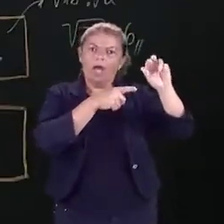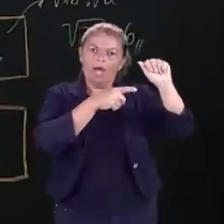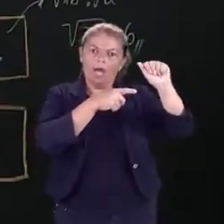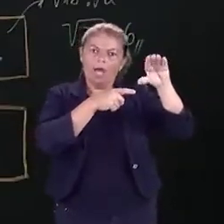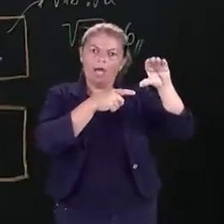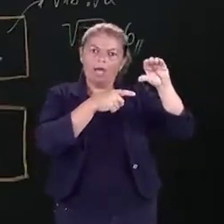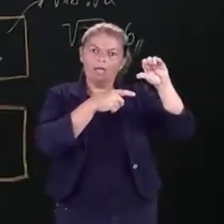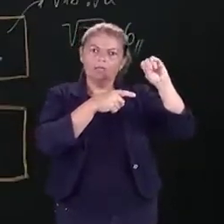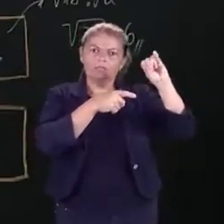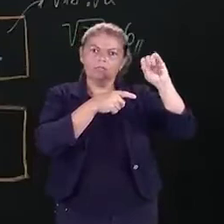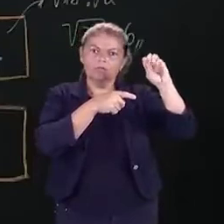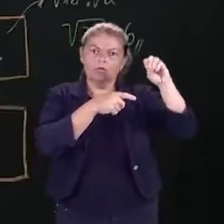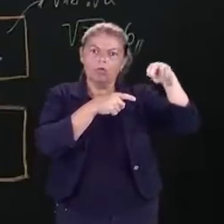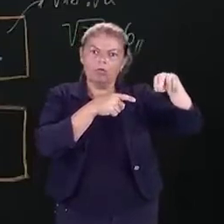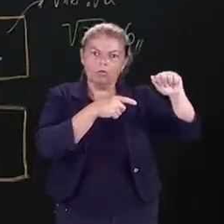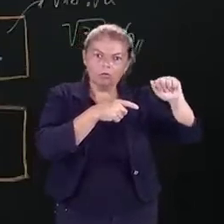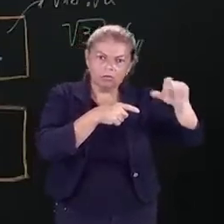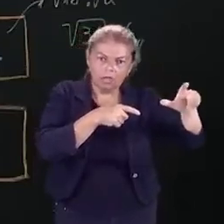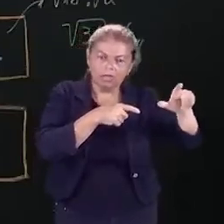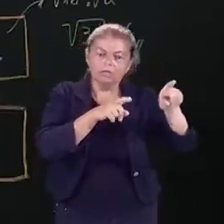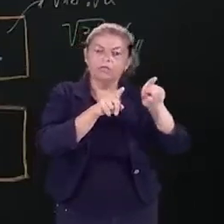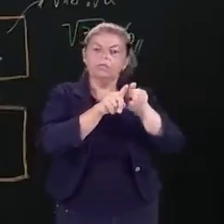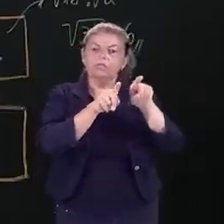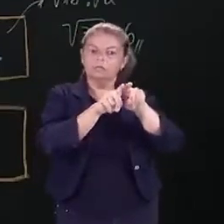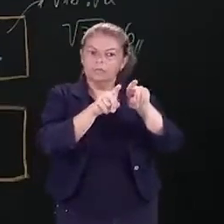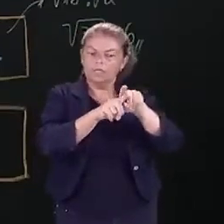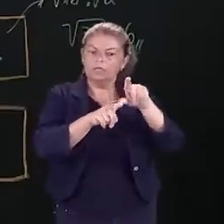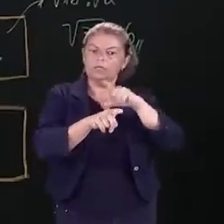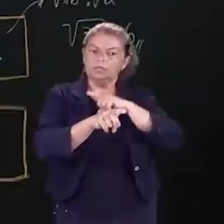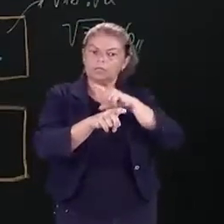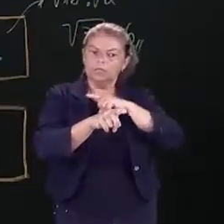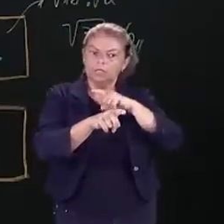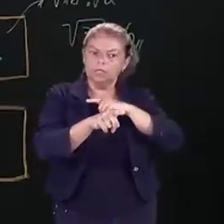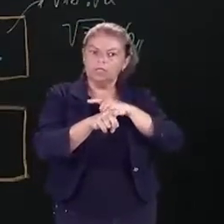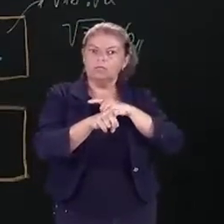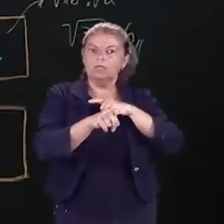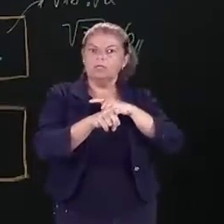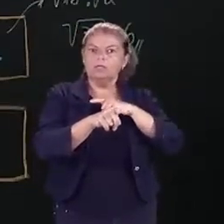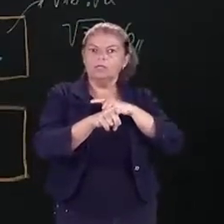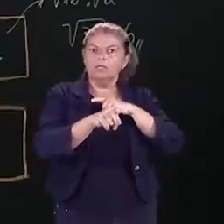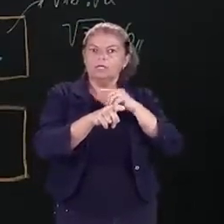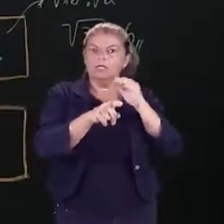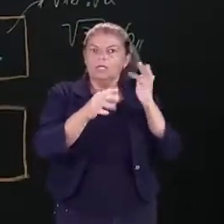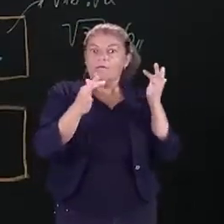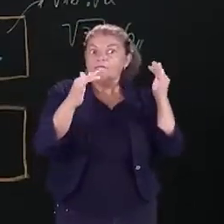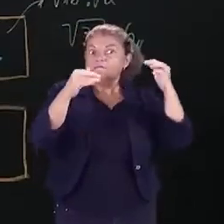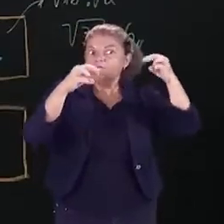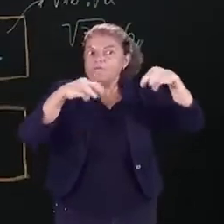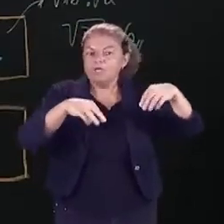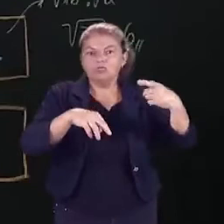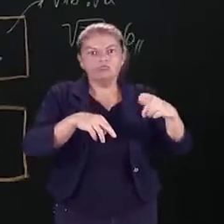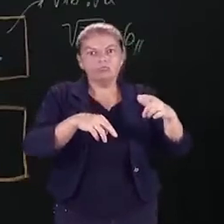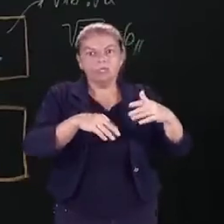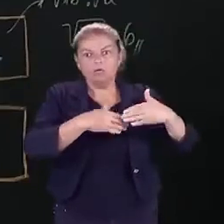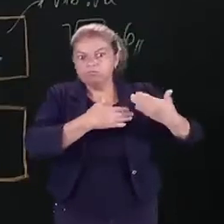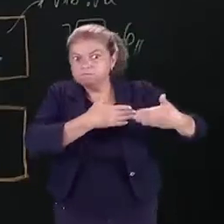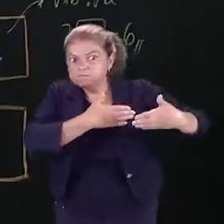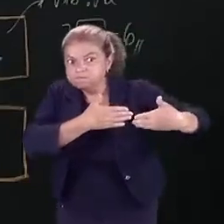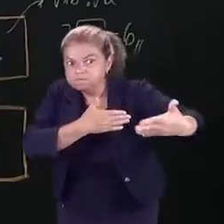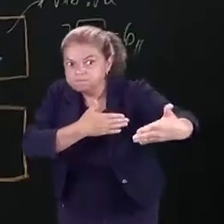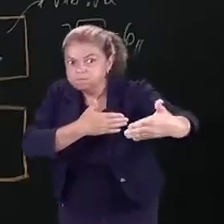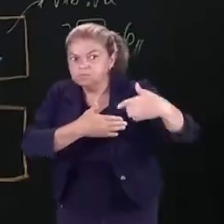porque, veja bem, ele possui casos decimais infinitas, está representado pelas reticências, tá?